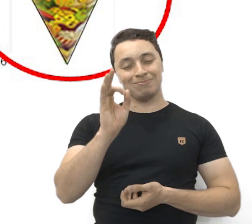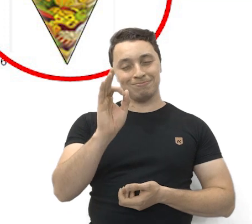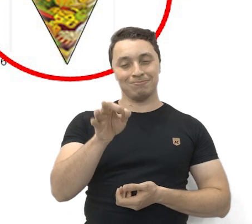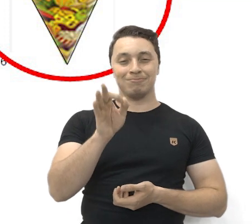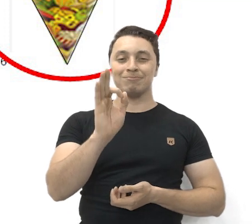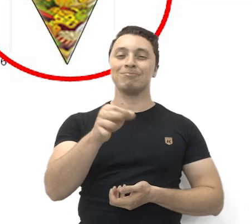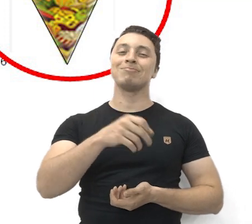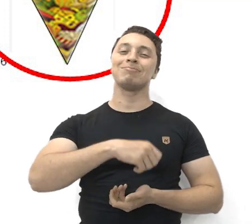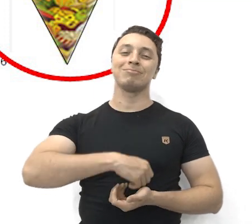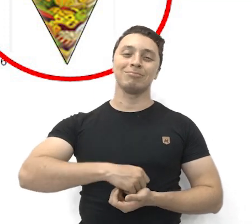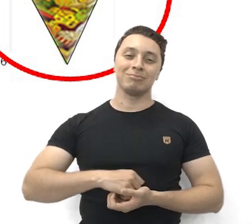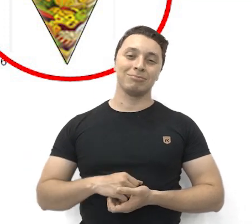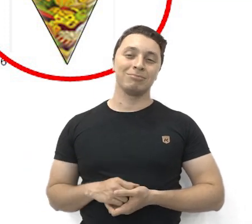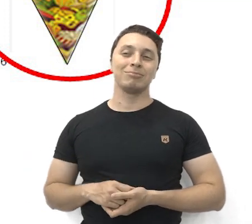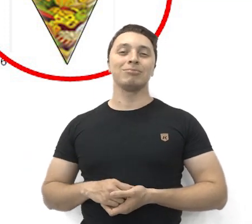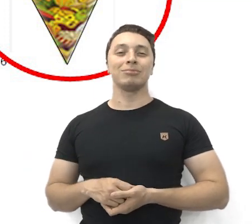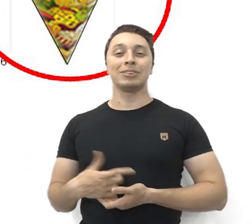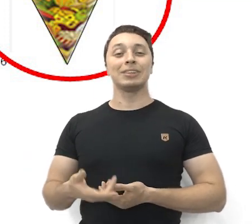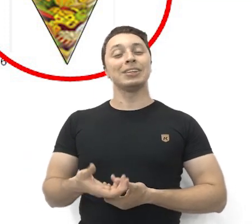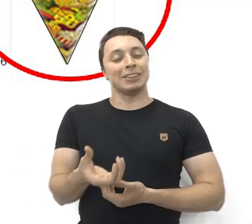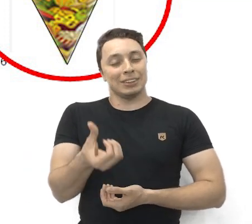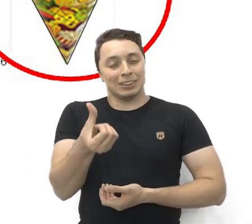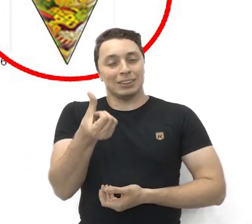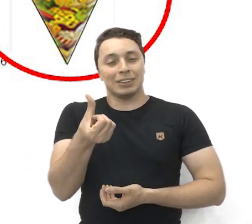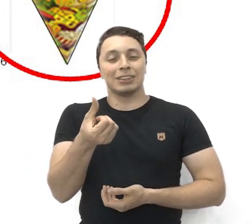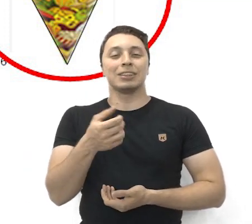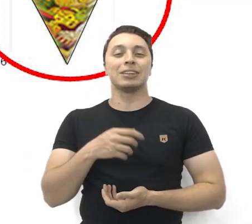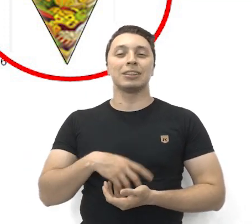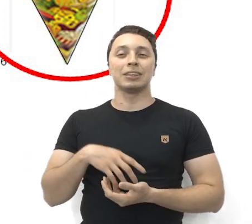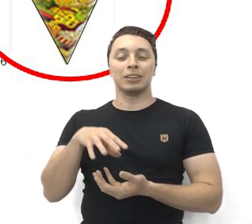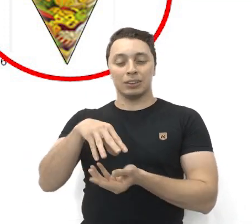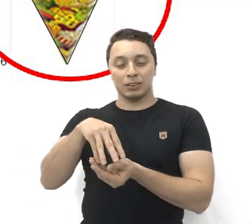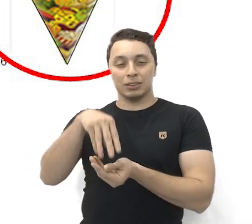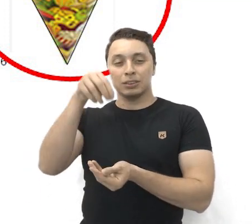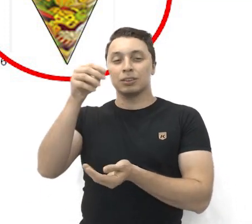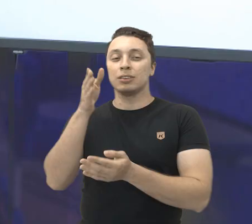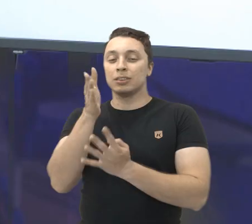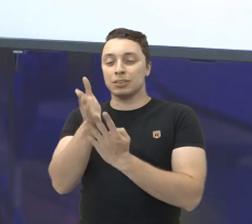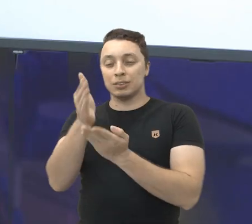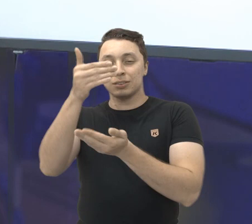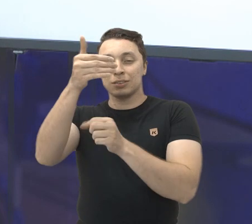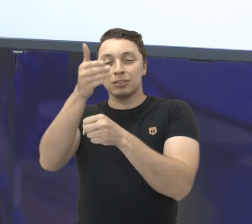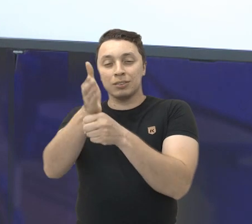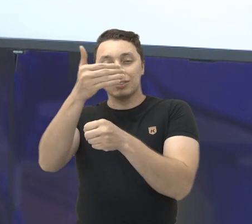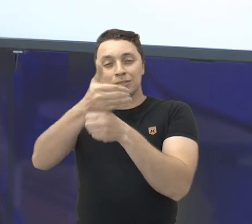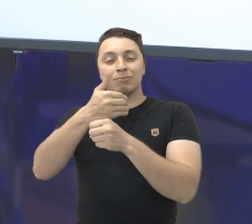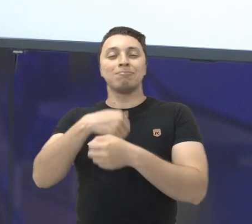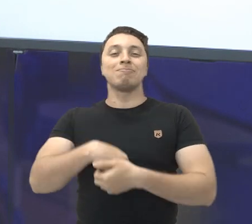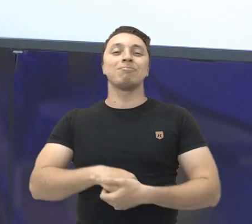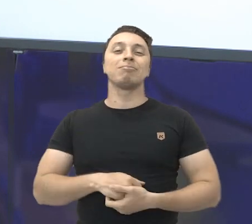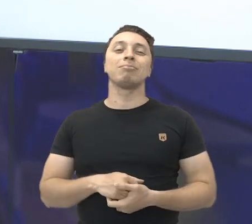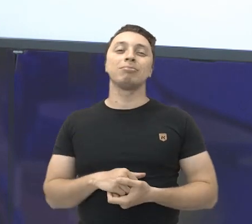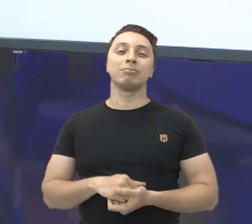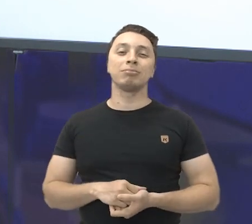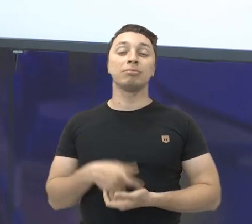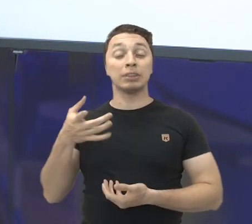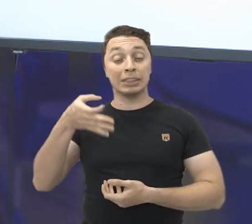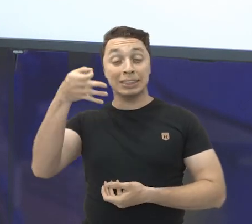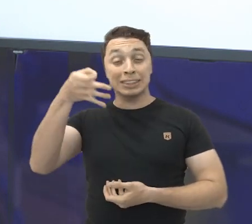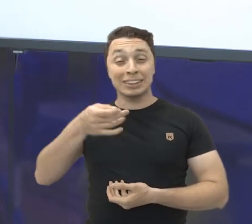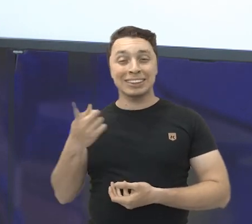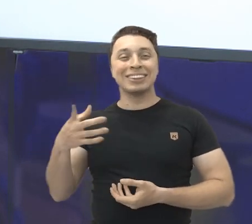Exatamente a embalagem da batatinha. Então, ela lembra exatamente o